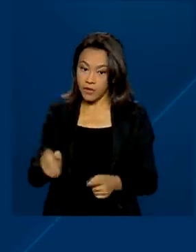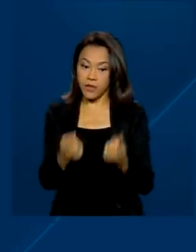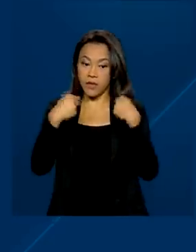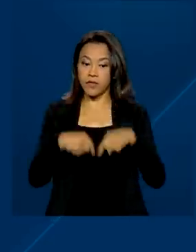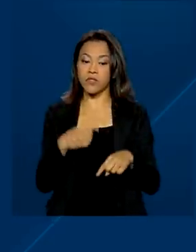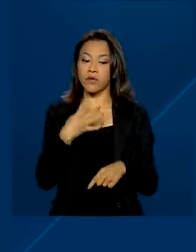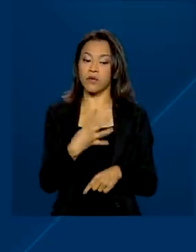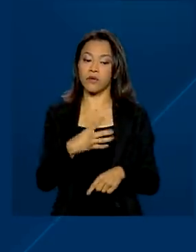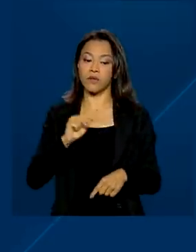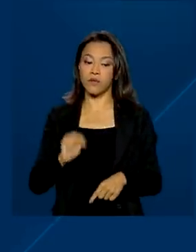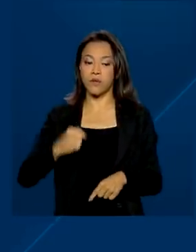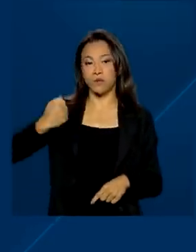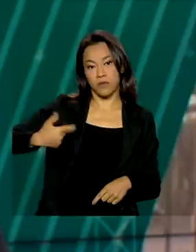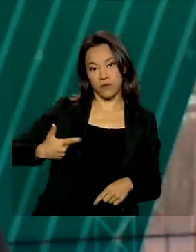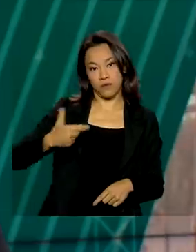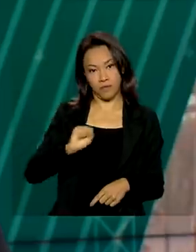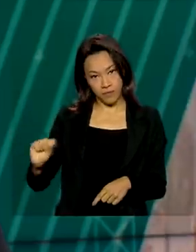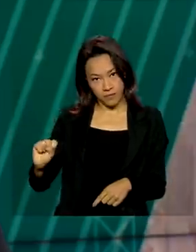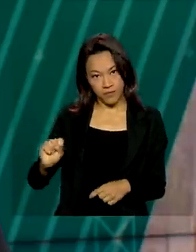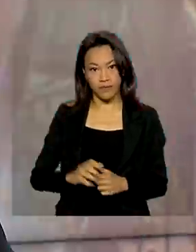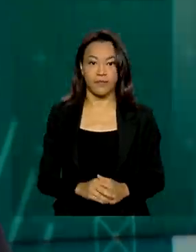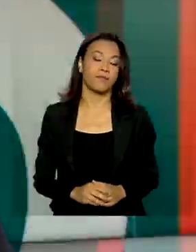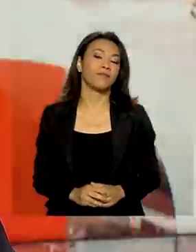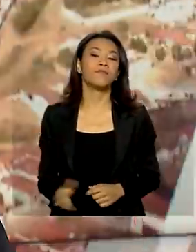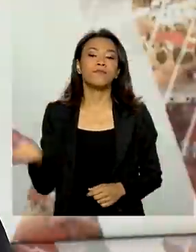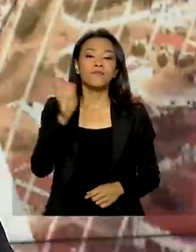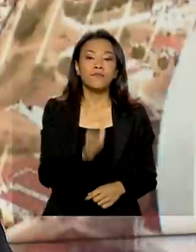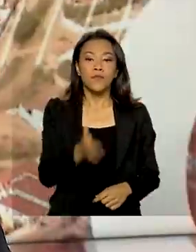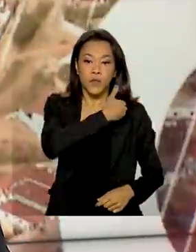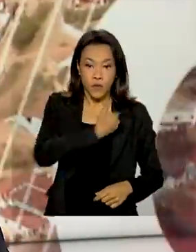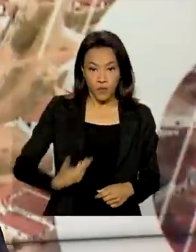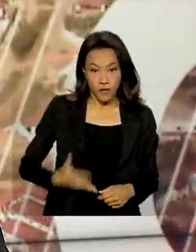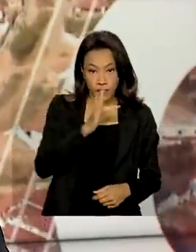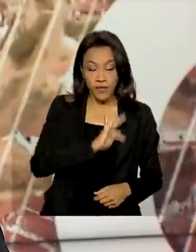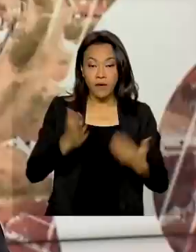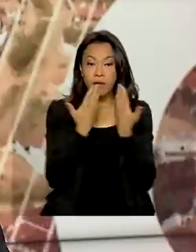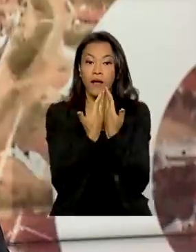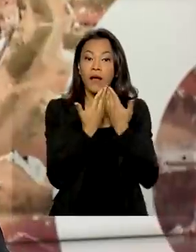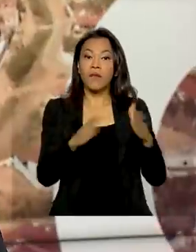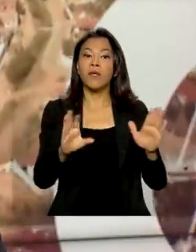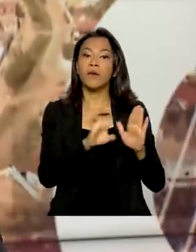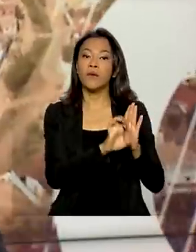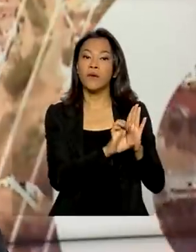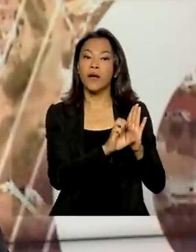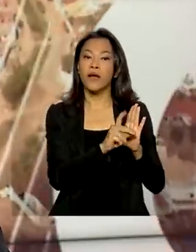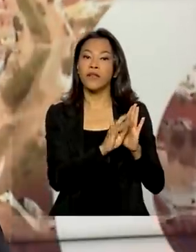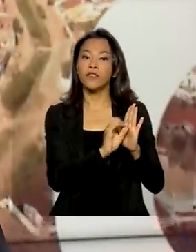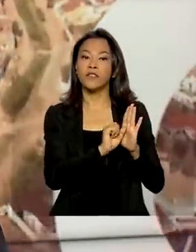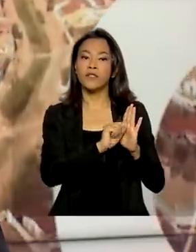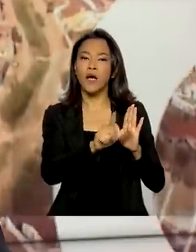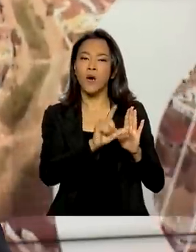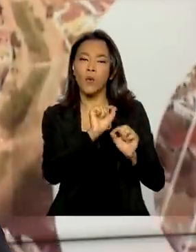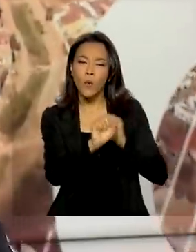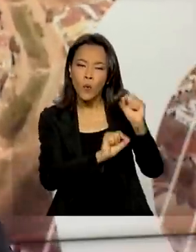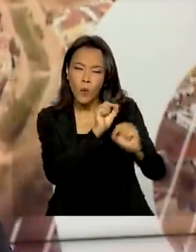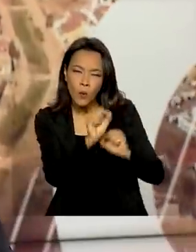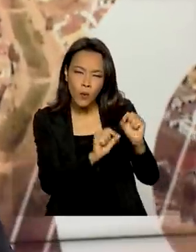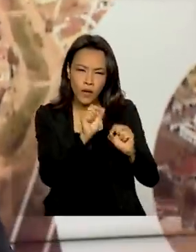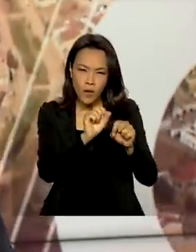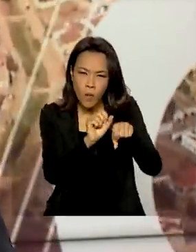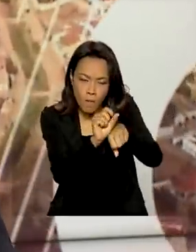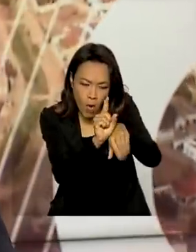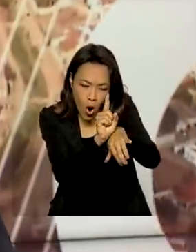44 mil no segundo. O governo federal abriu edital para o desenvolvimento de um protótipo de foguete.